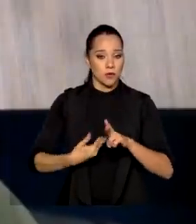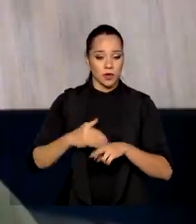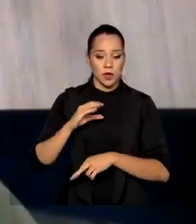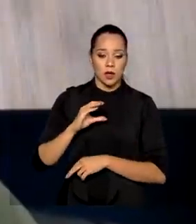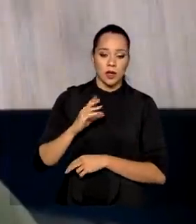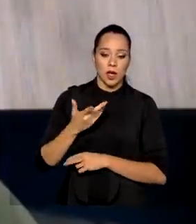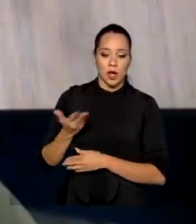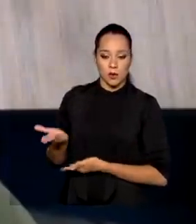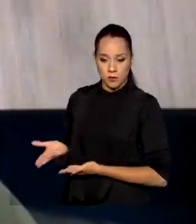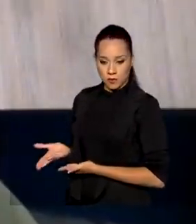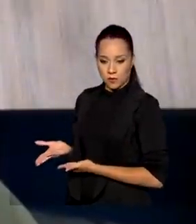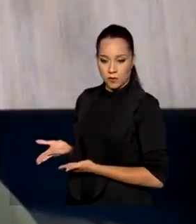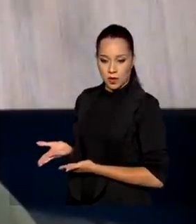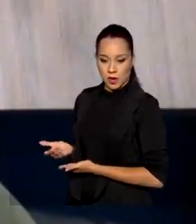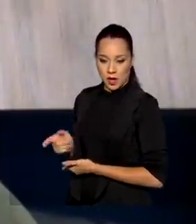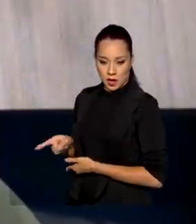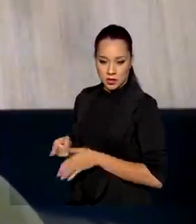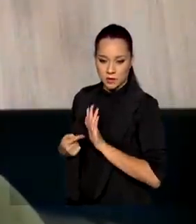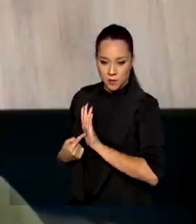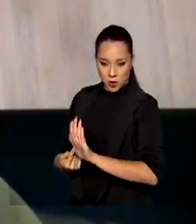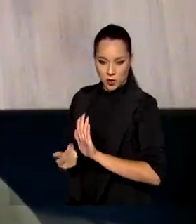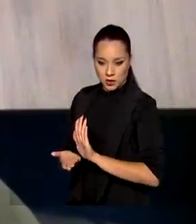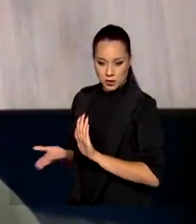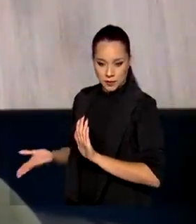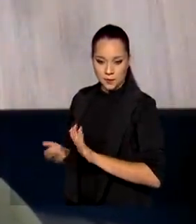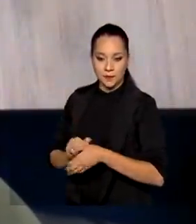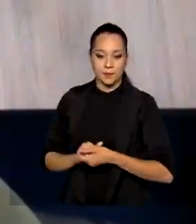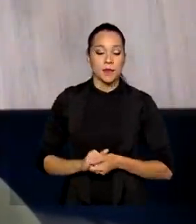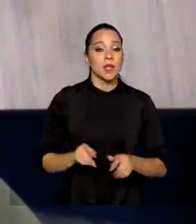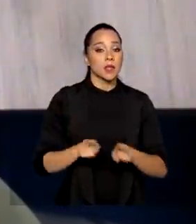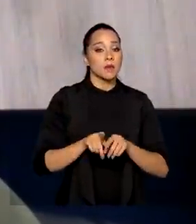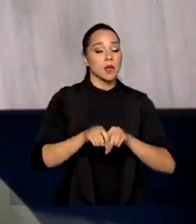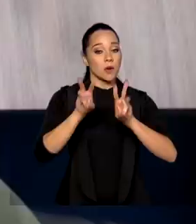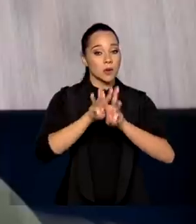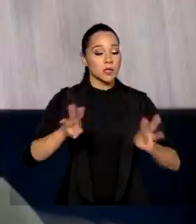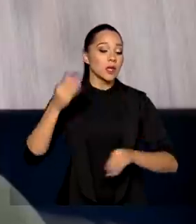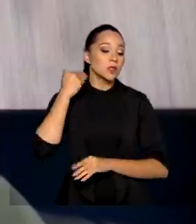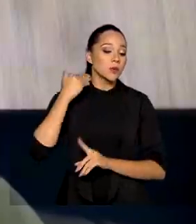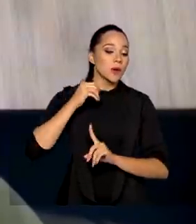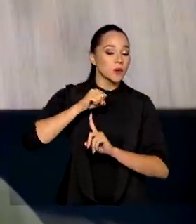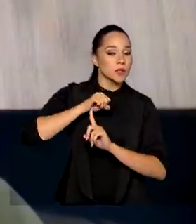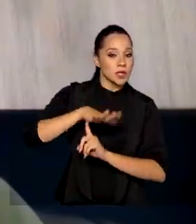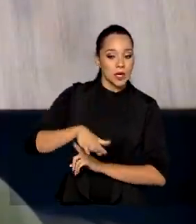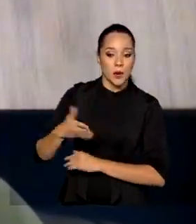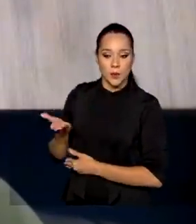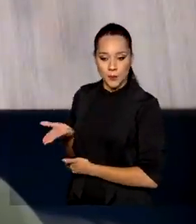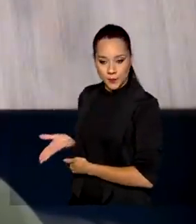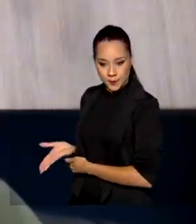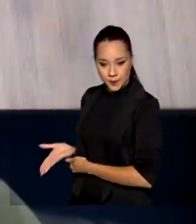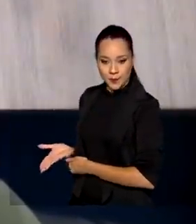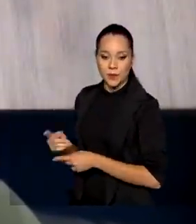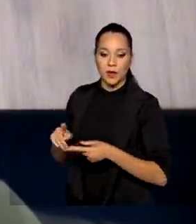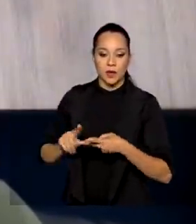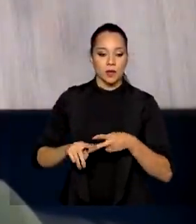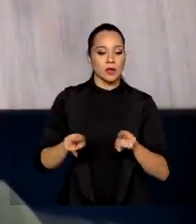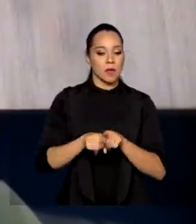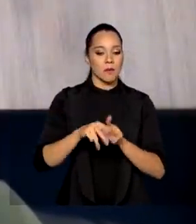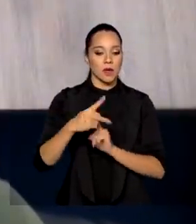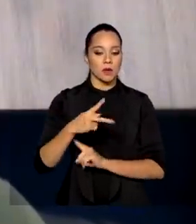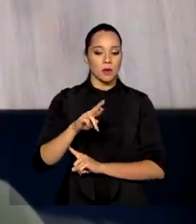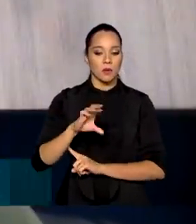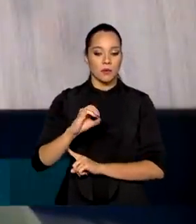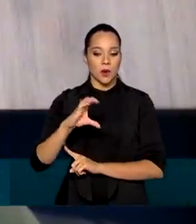consumidor.gov.br, e também o site do Banco Central e dos PROCONs, e registrar a